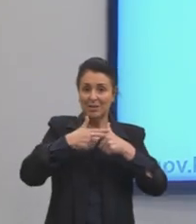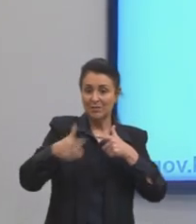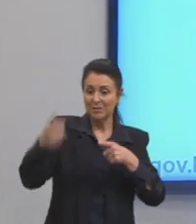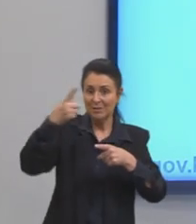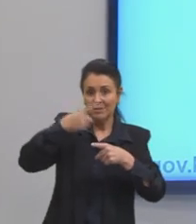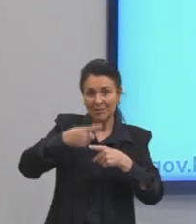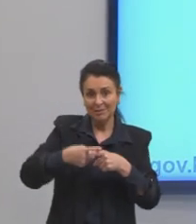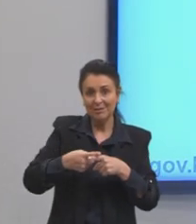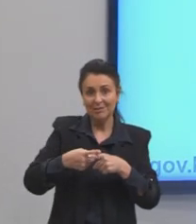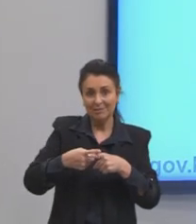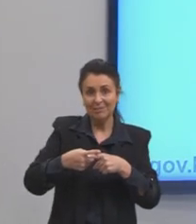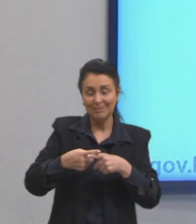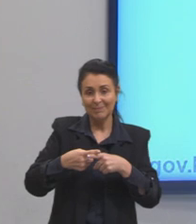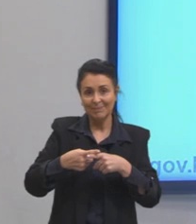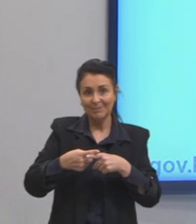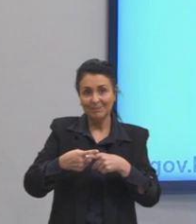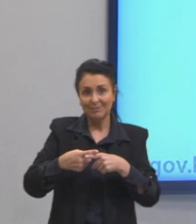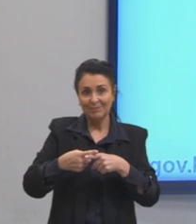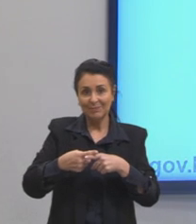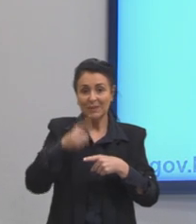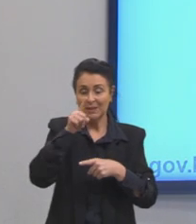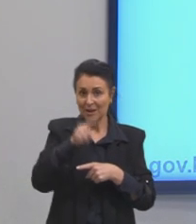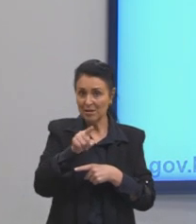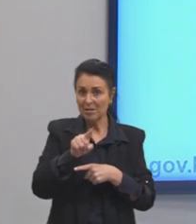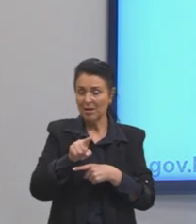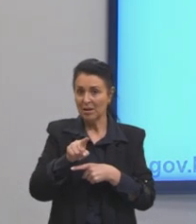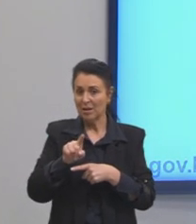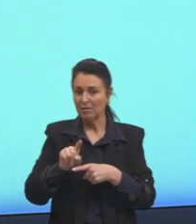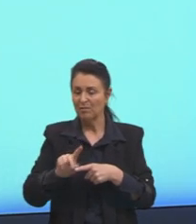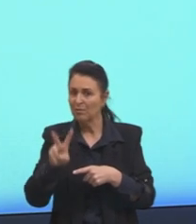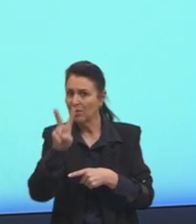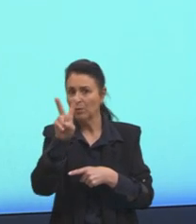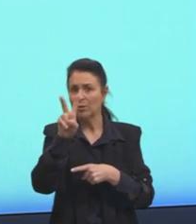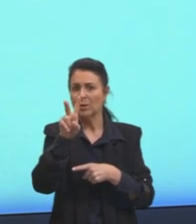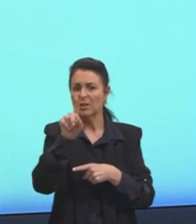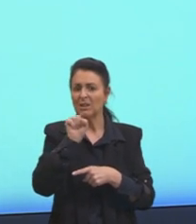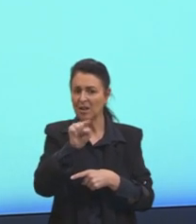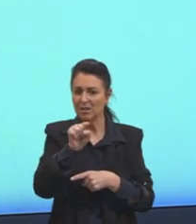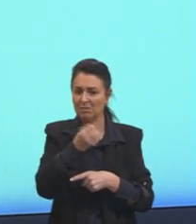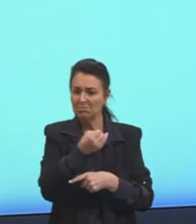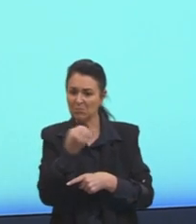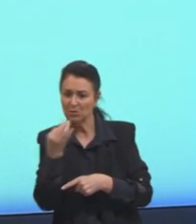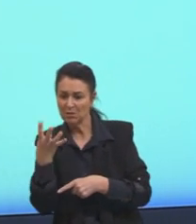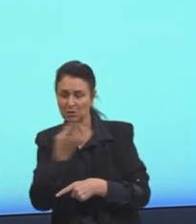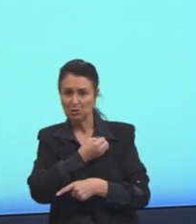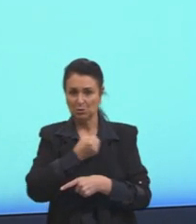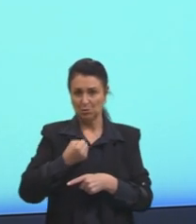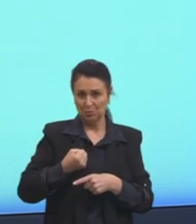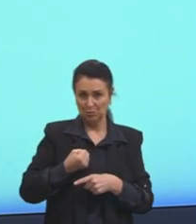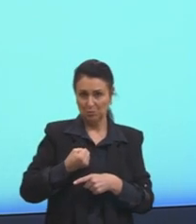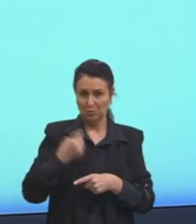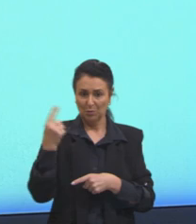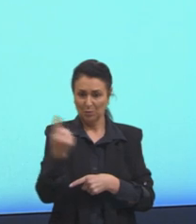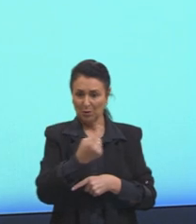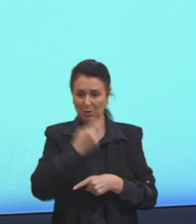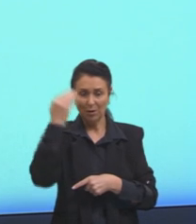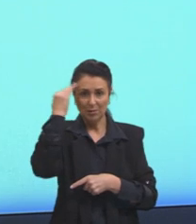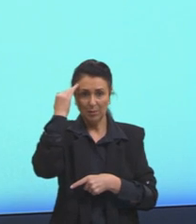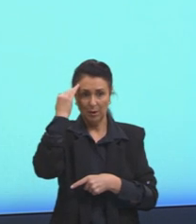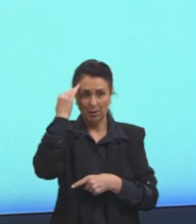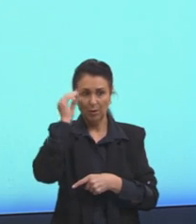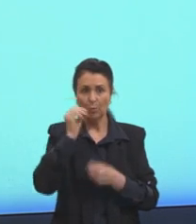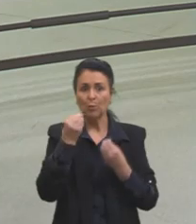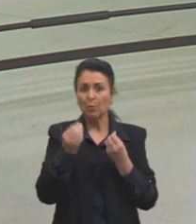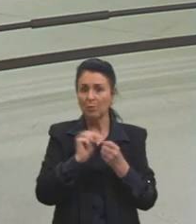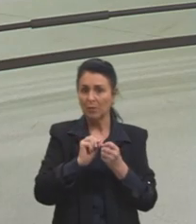a multiplicação desse valor, né? Saber como que a gente vai saber, né? Se usa multiplicação ou